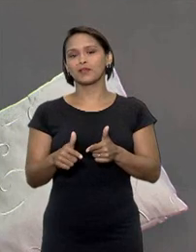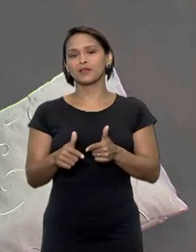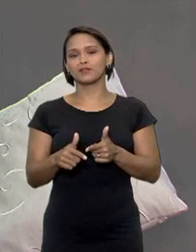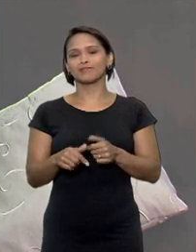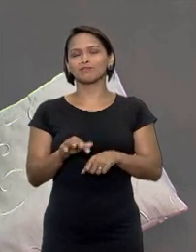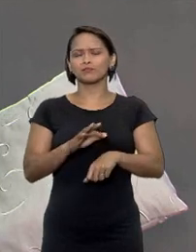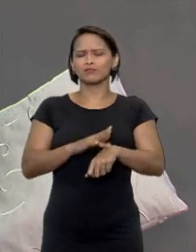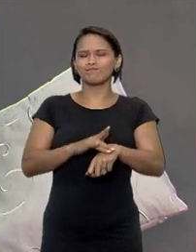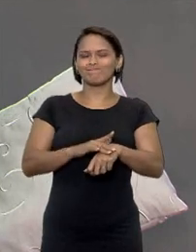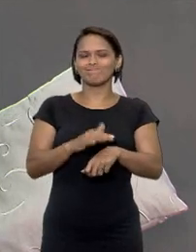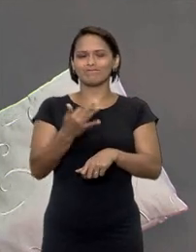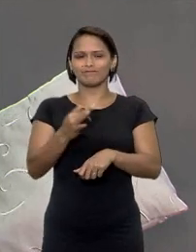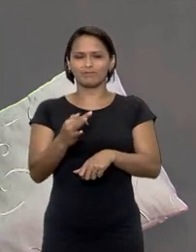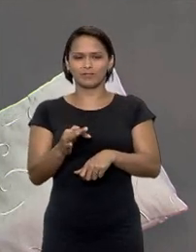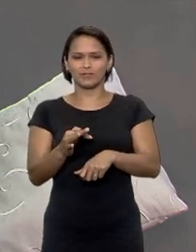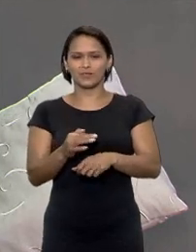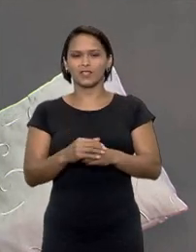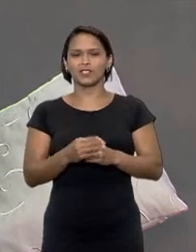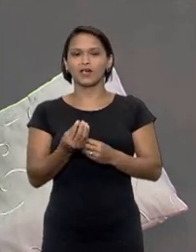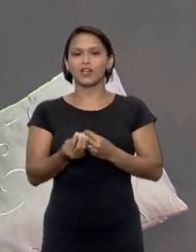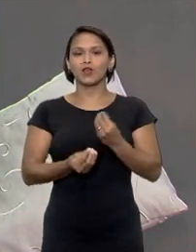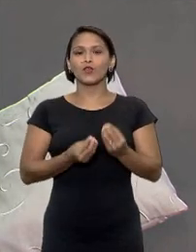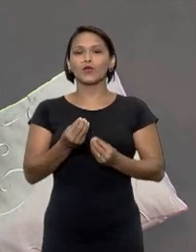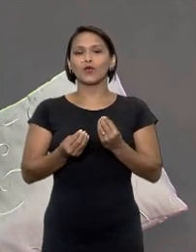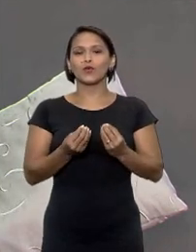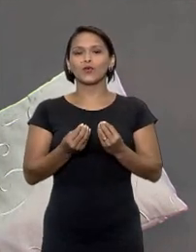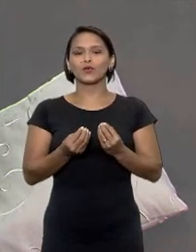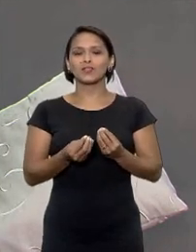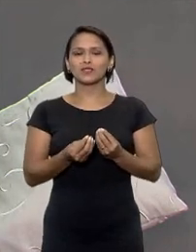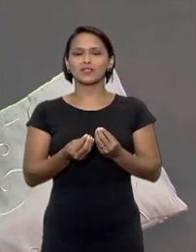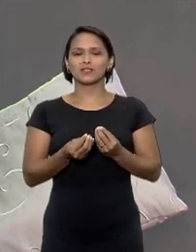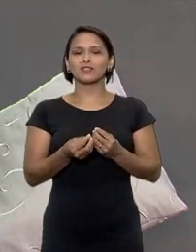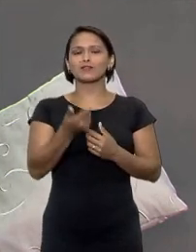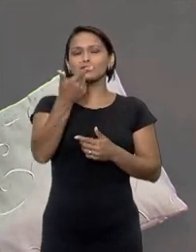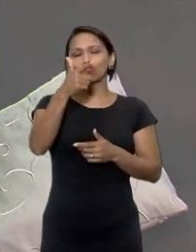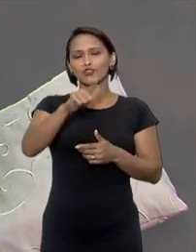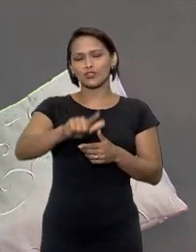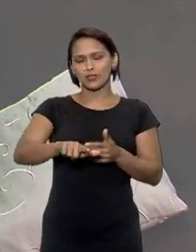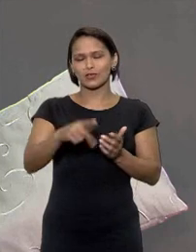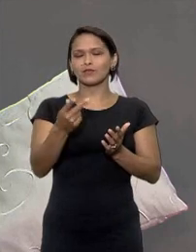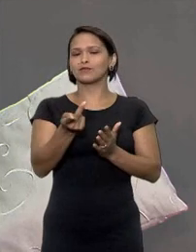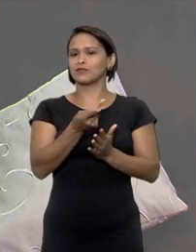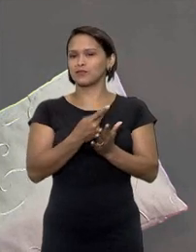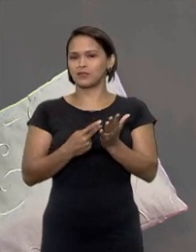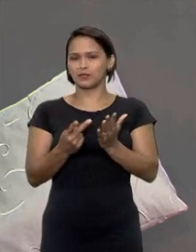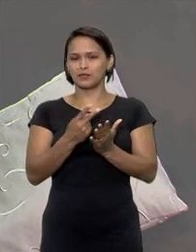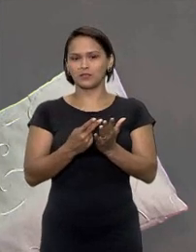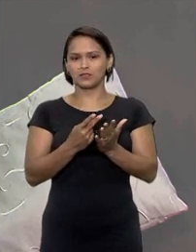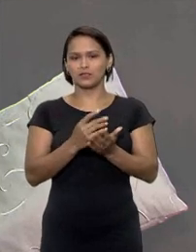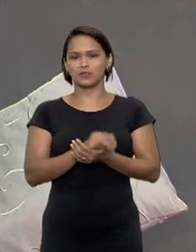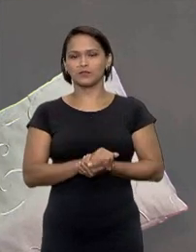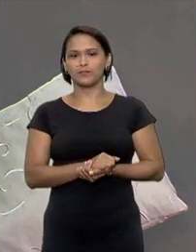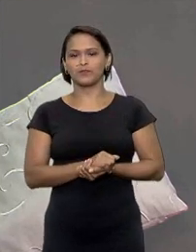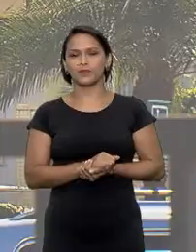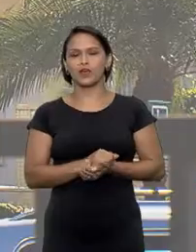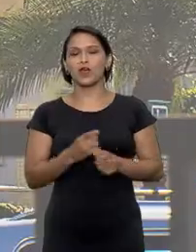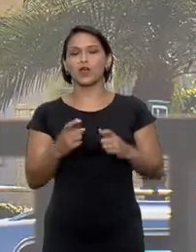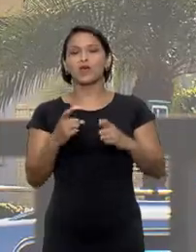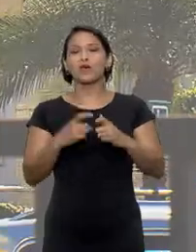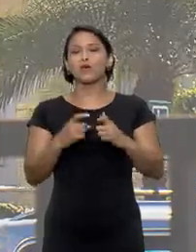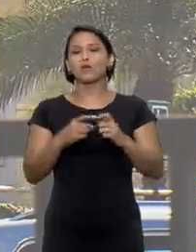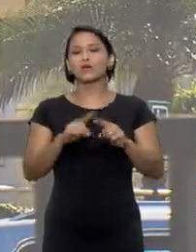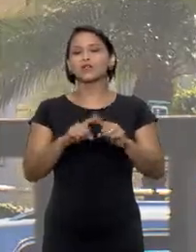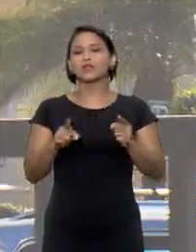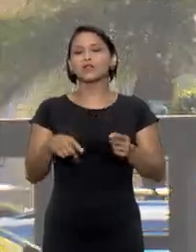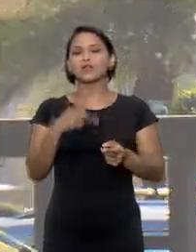de um tempo como dores intensas com isso ele corria o risco de passar por uma nova amputação o